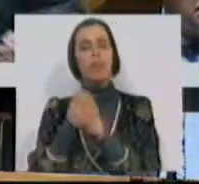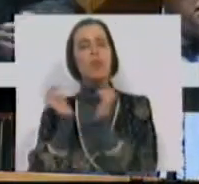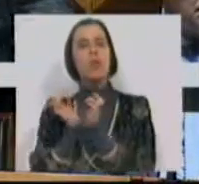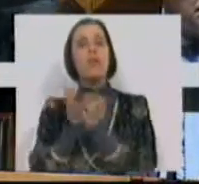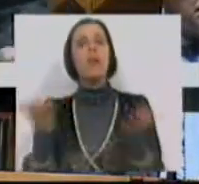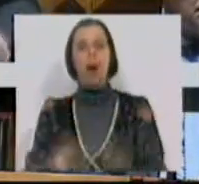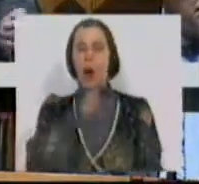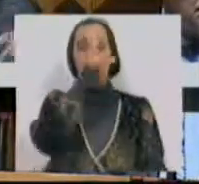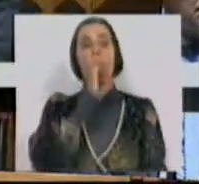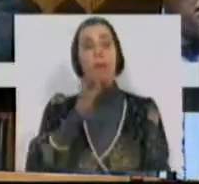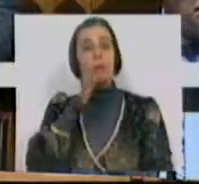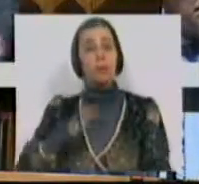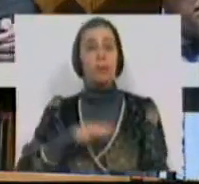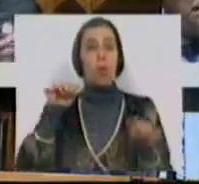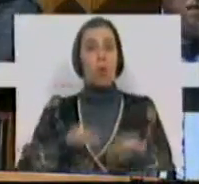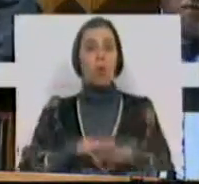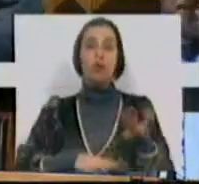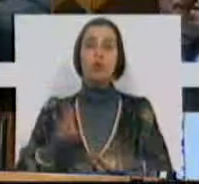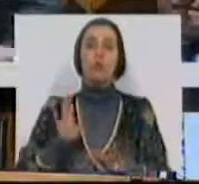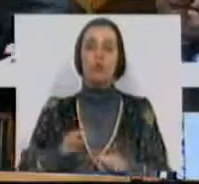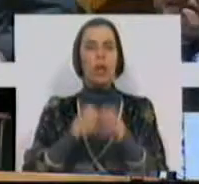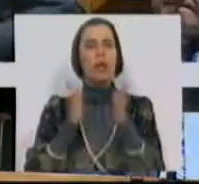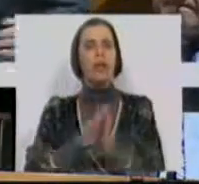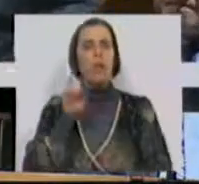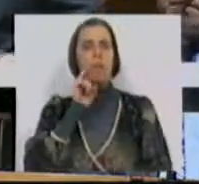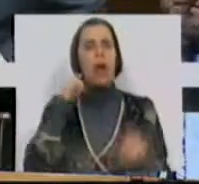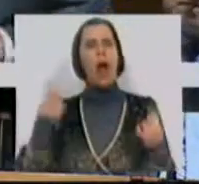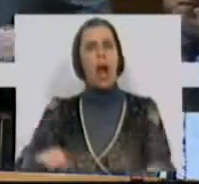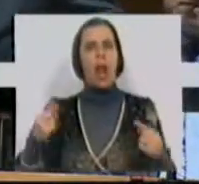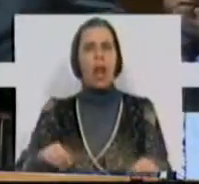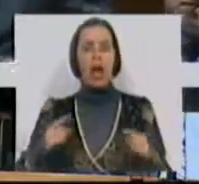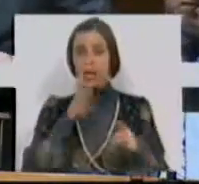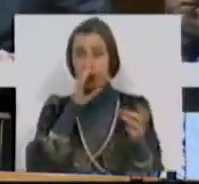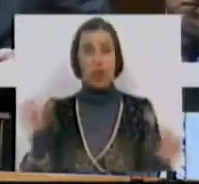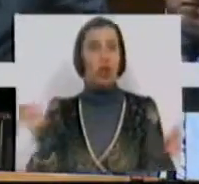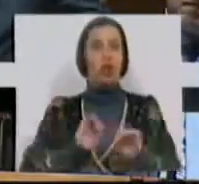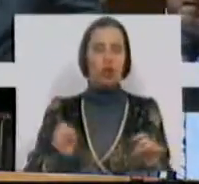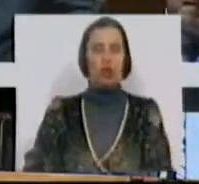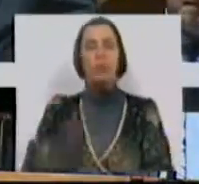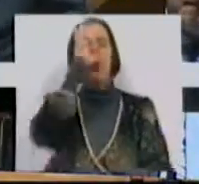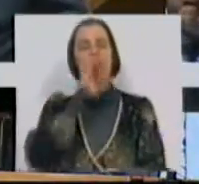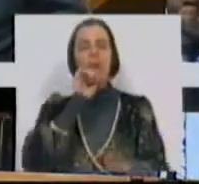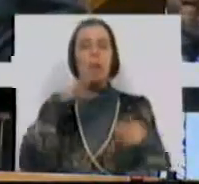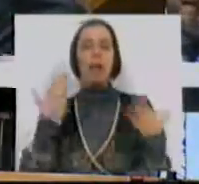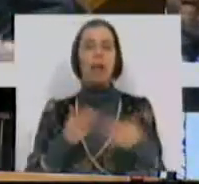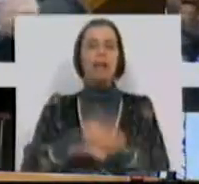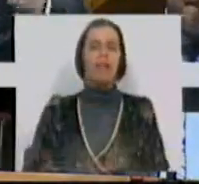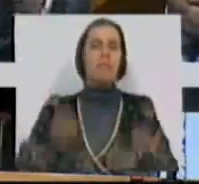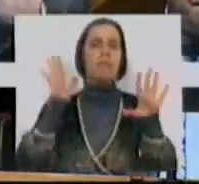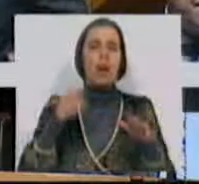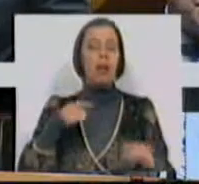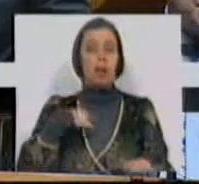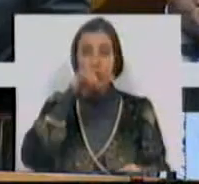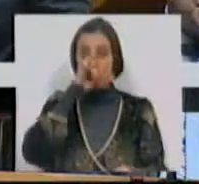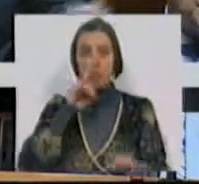O Governo tem-nos dito, ainda hoje o fez, que está tudo salvaguardado e que se não estiver o Governo poderá intervir. Mas nós